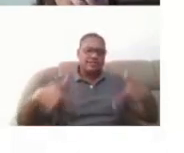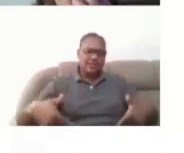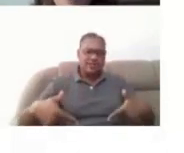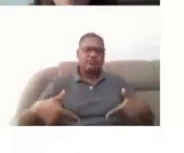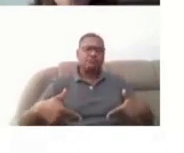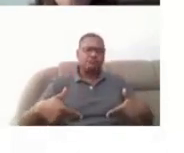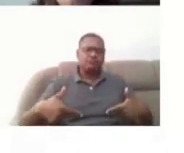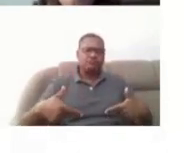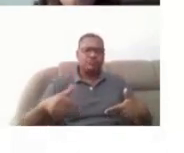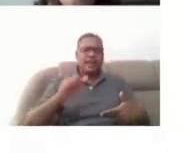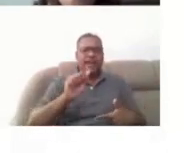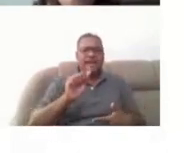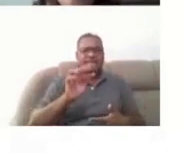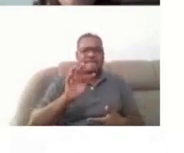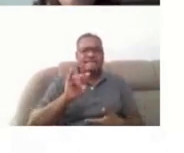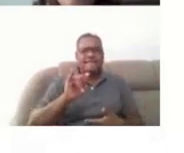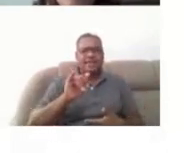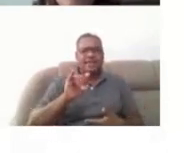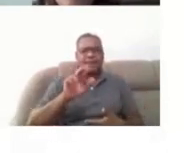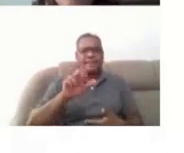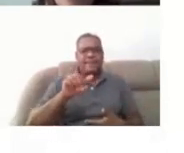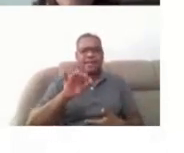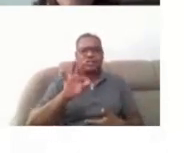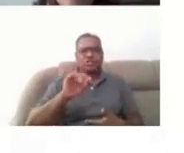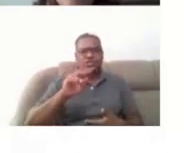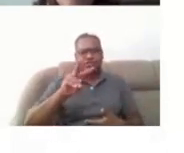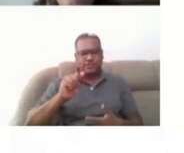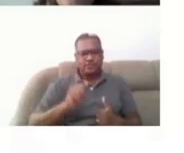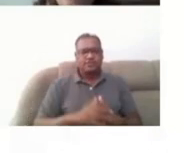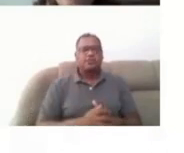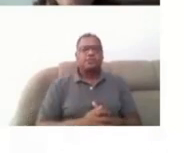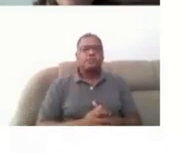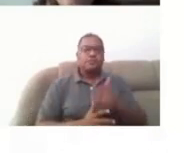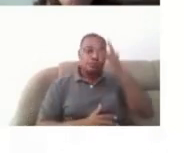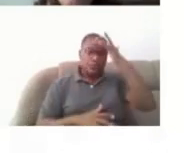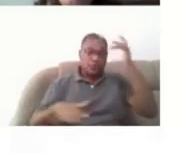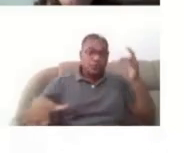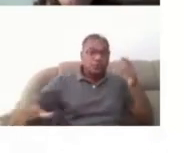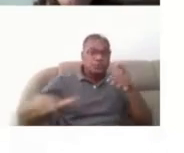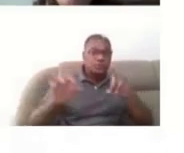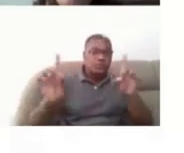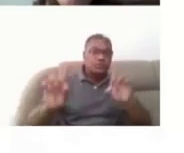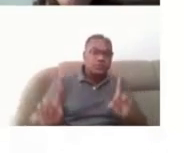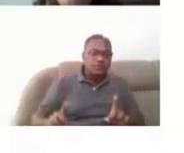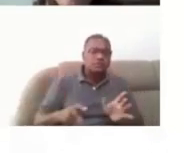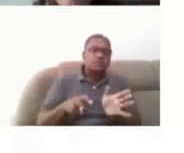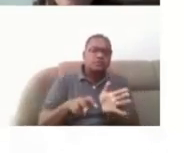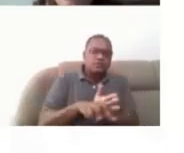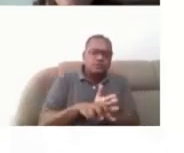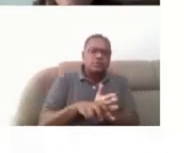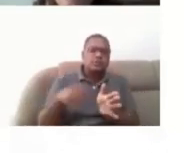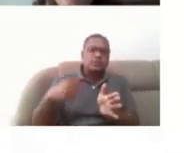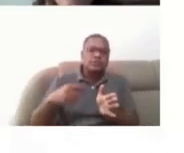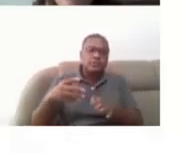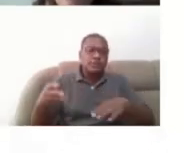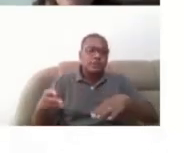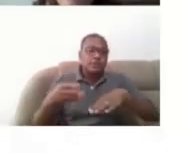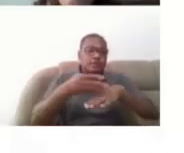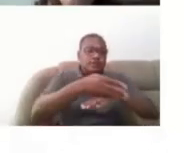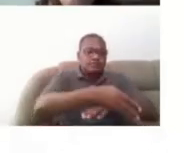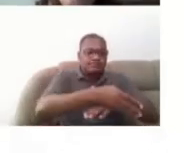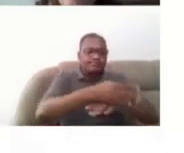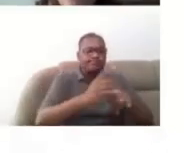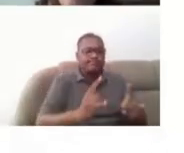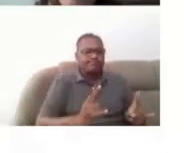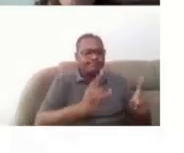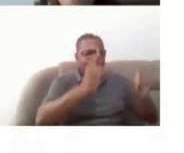tá? Para que as pessoas, usuários de cadeiras de rodas, tenham acesso às dependências de edificações, é